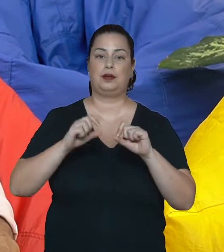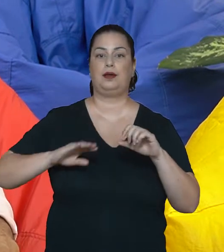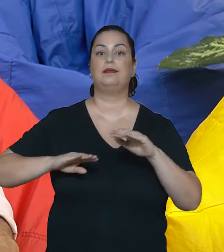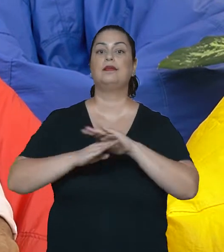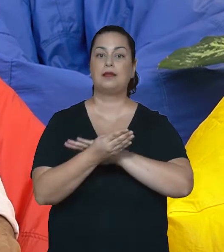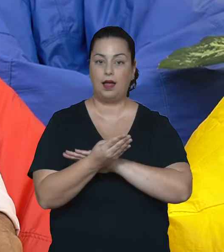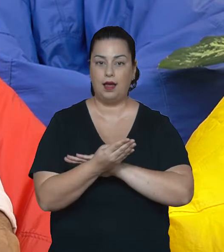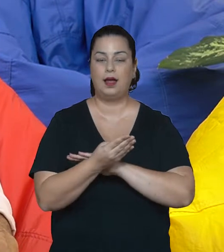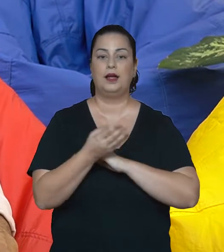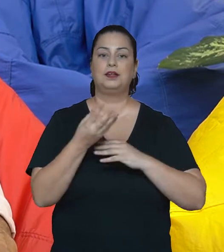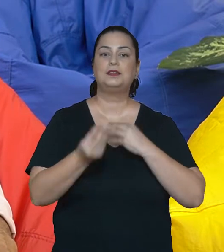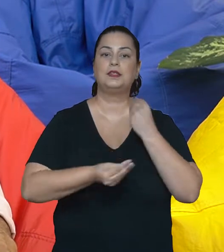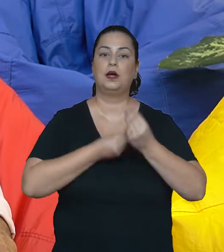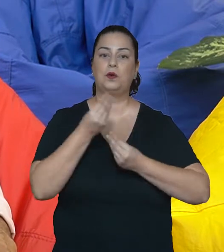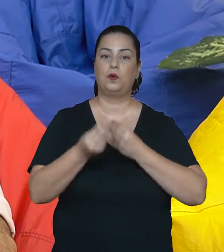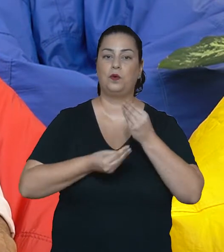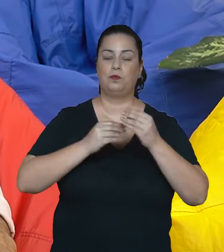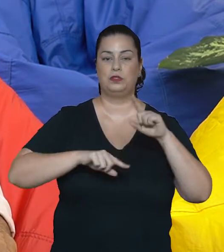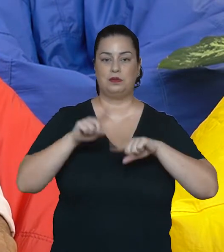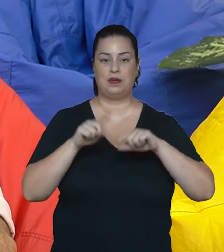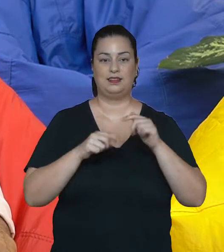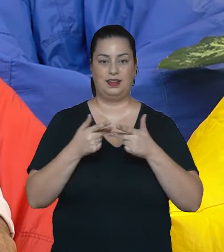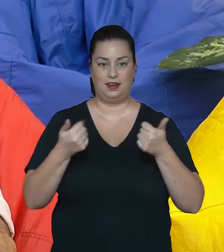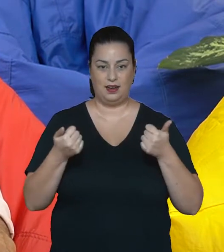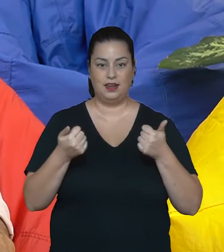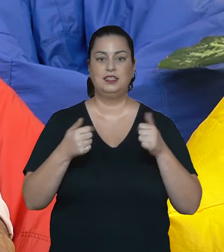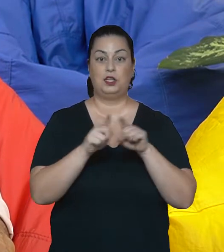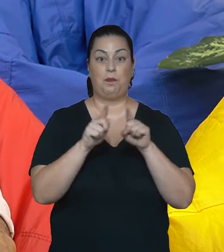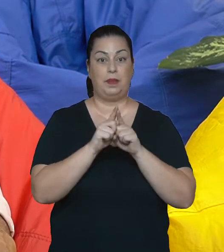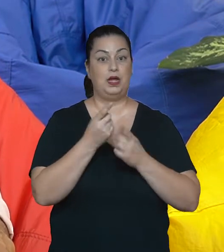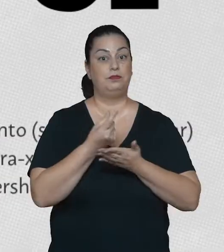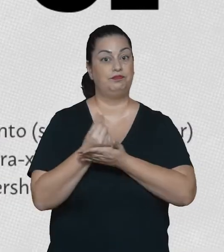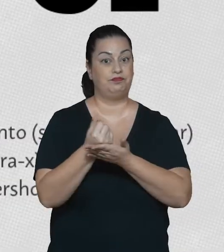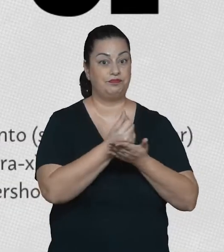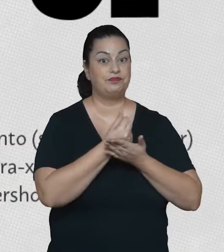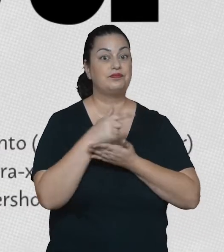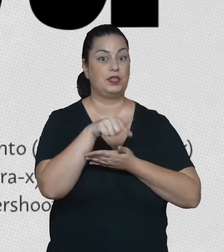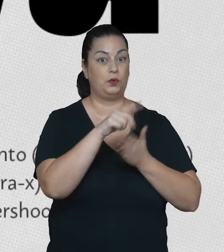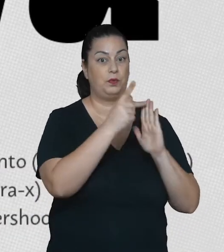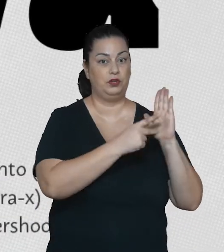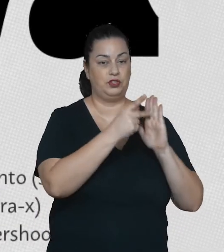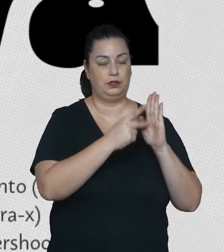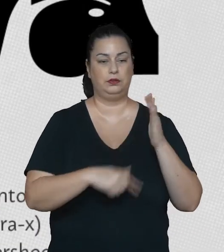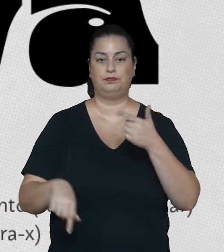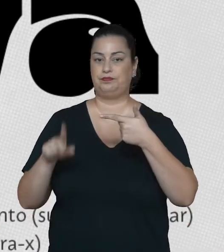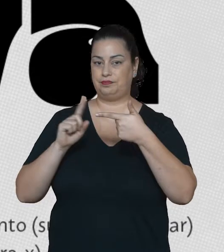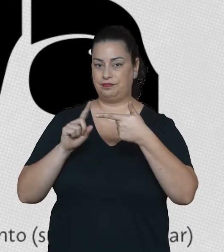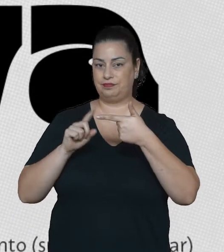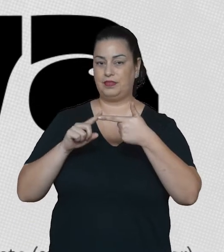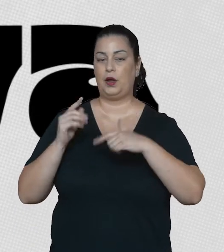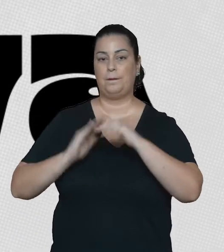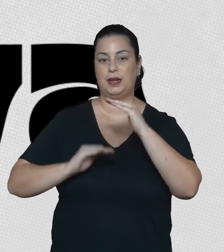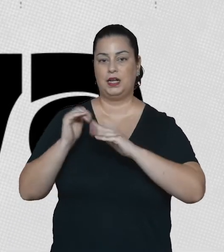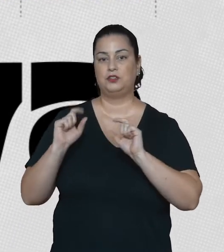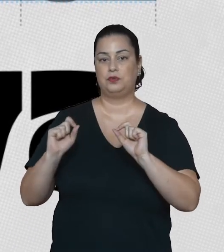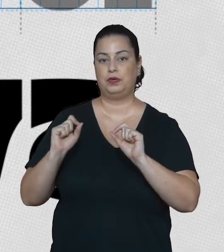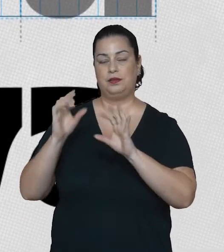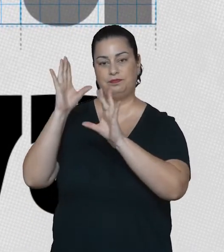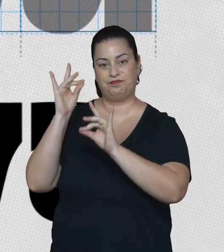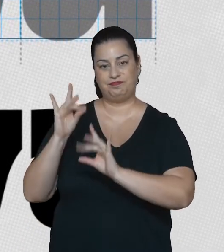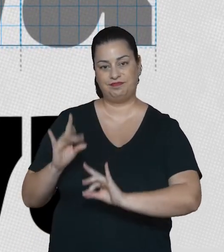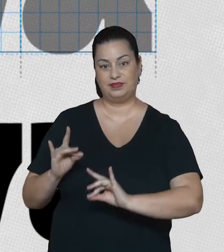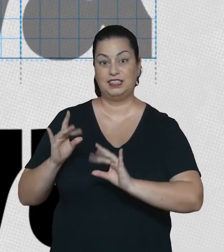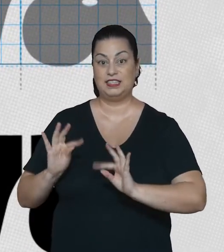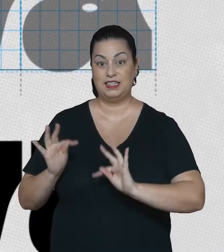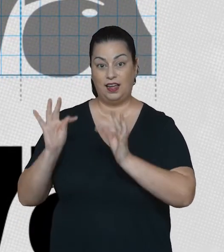uma adequação da aplicação de recursos destinados ao projeto. Já a fase executiva é responsável pelo